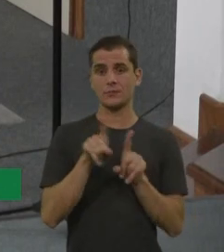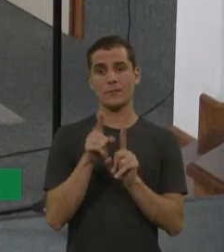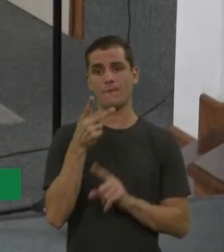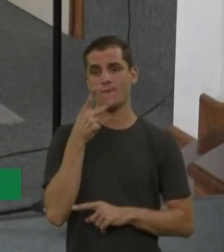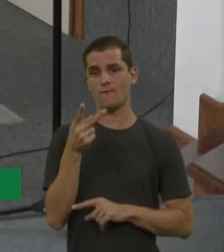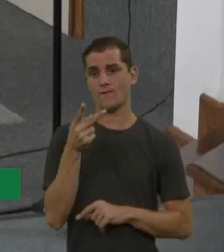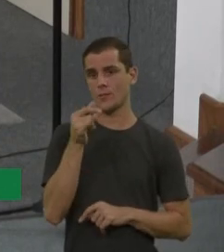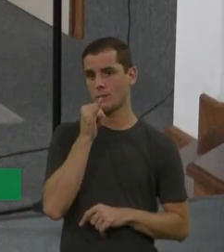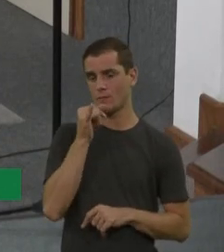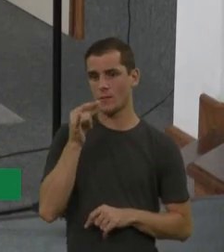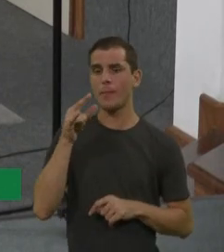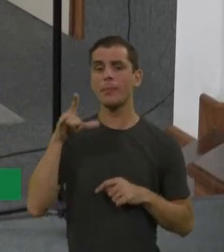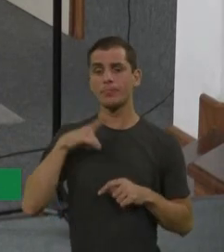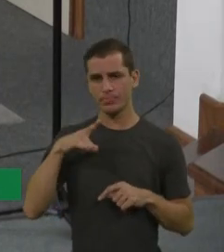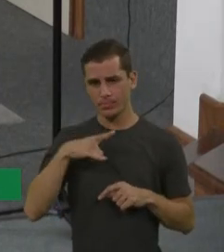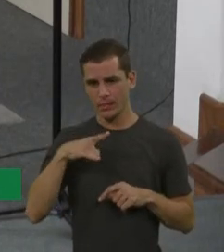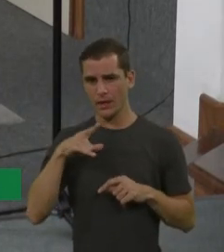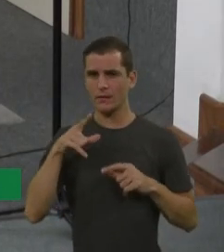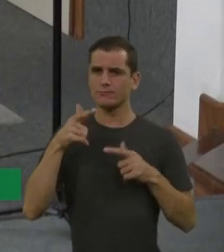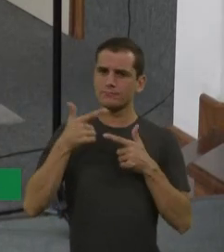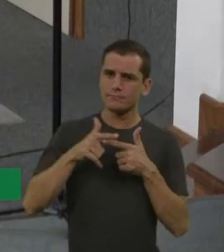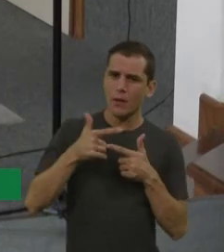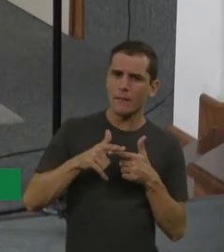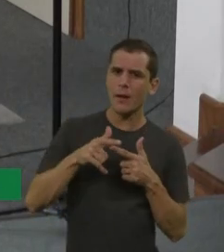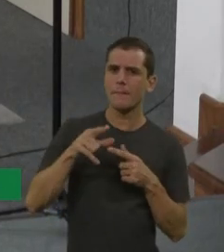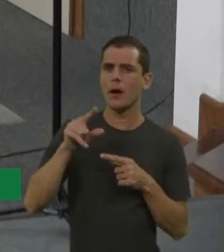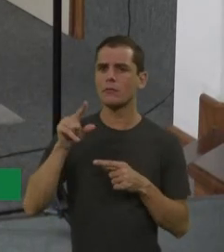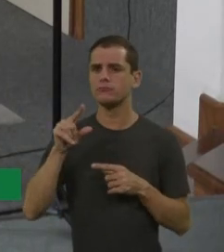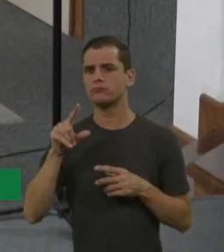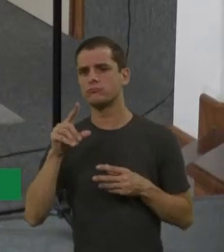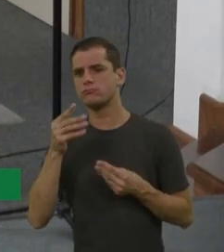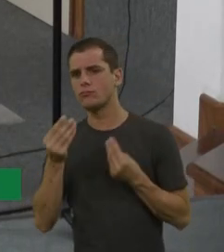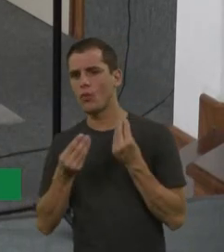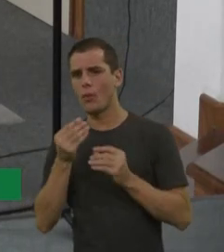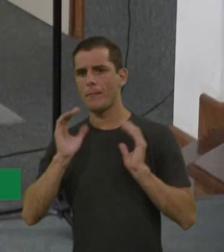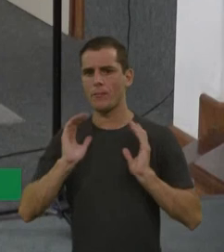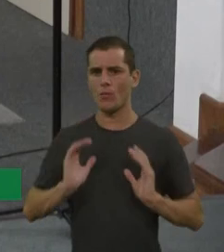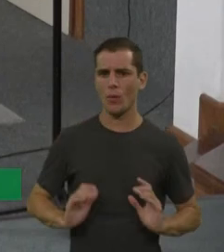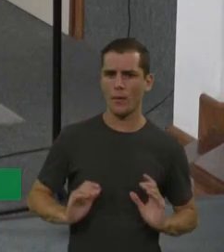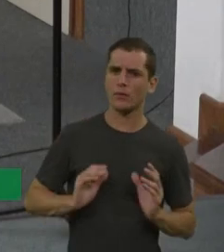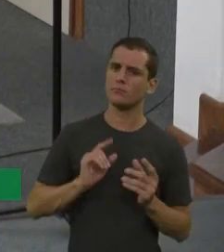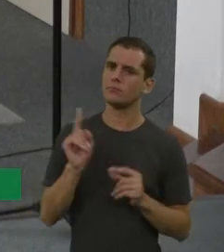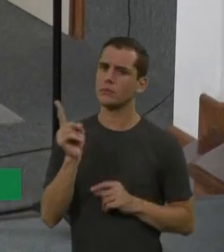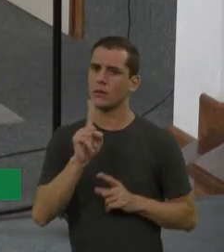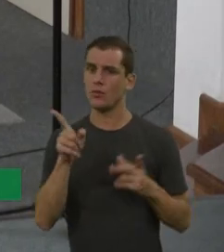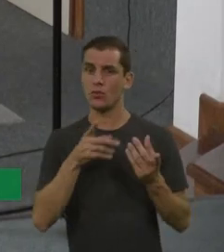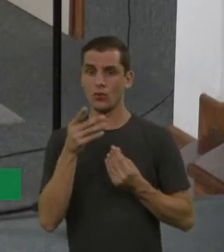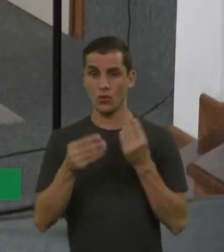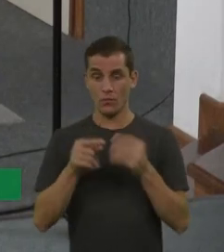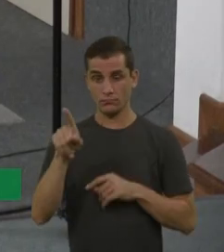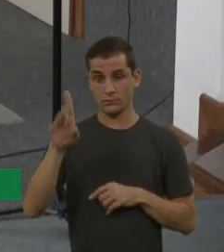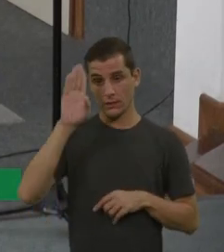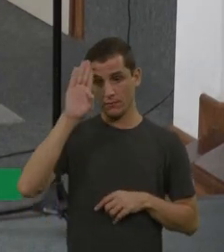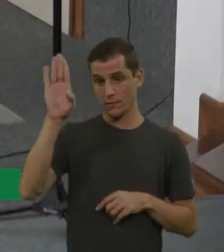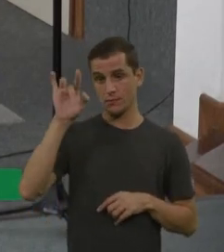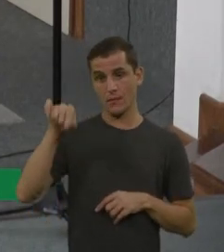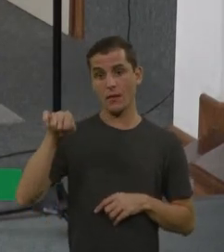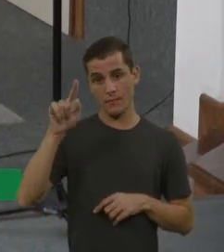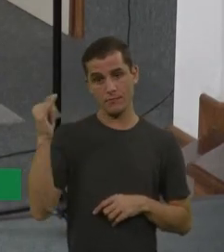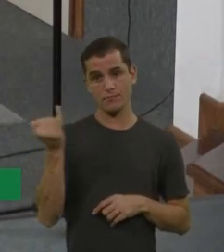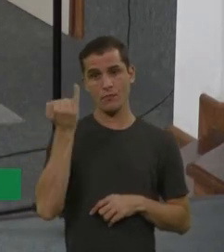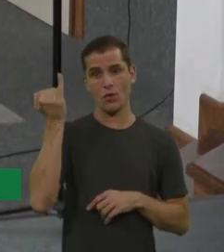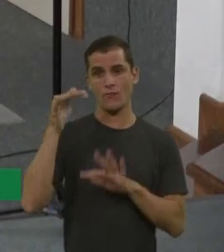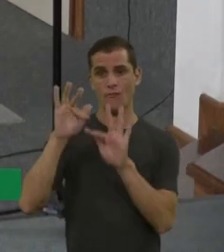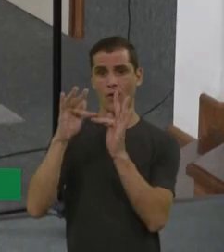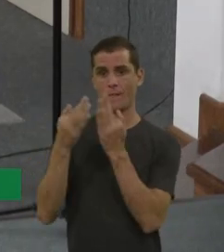comprometimento mental ou não tem? Aí seria um fenótipo intermediário, tá? Por quê? Volto a falar, isso é muito importante pra família, né? A gente tem tomadas de